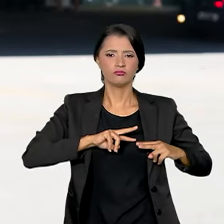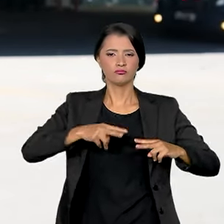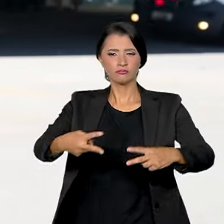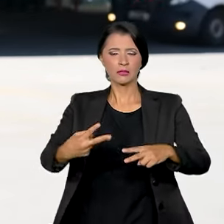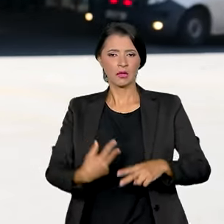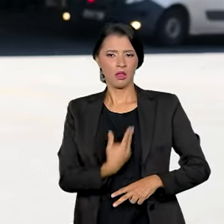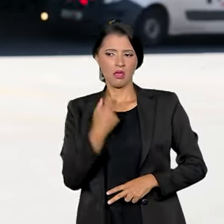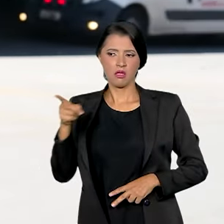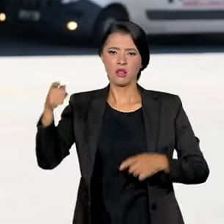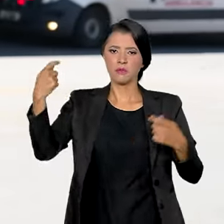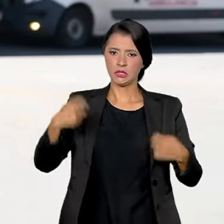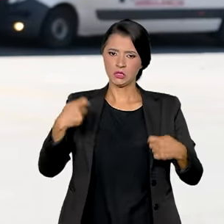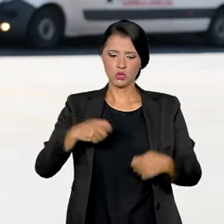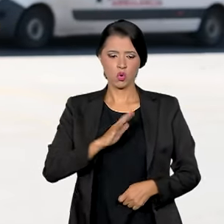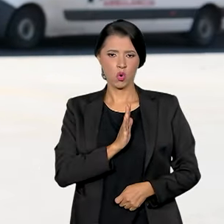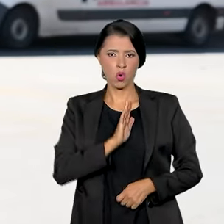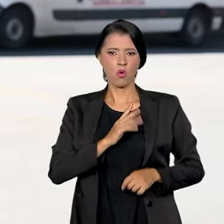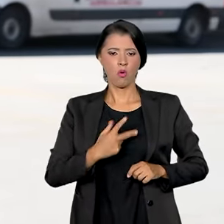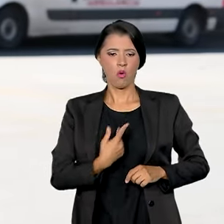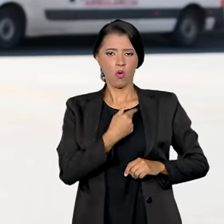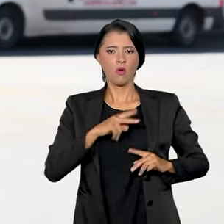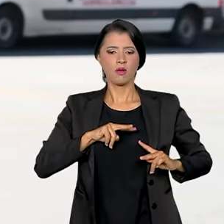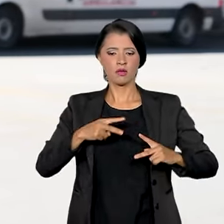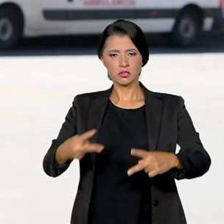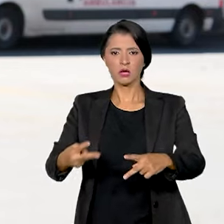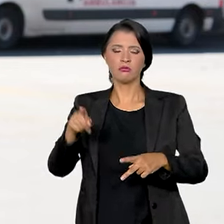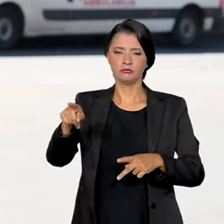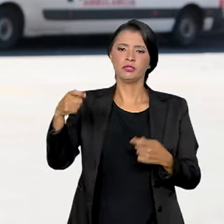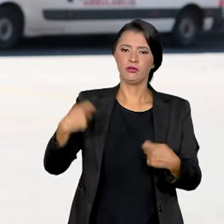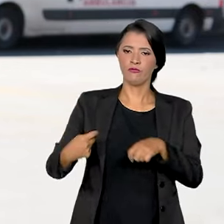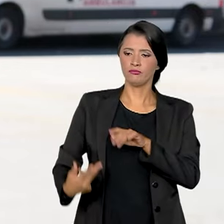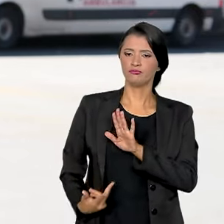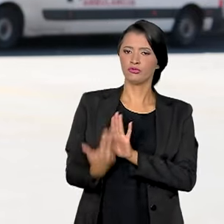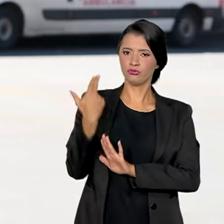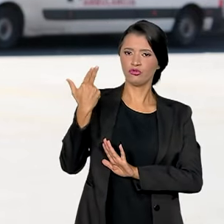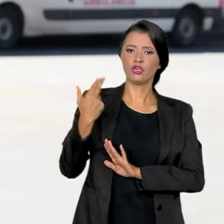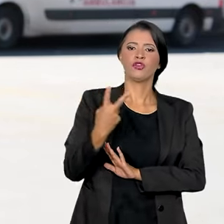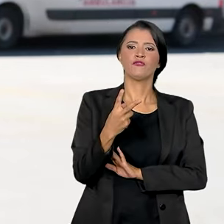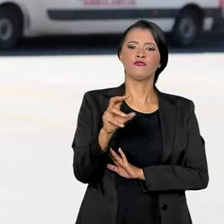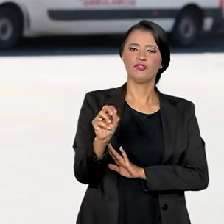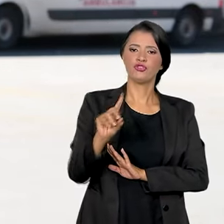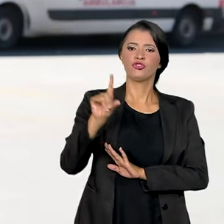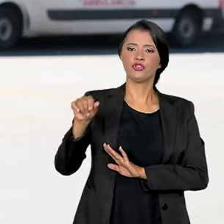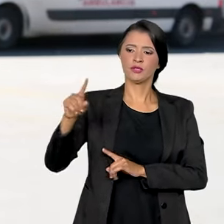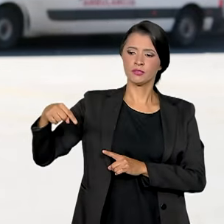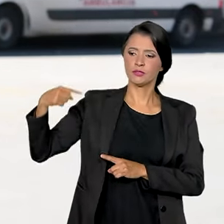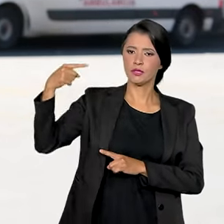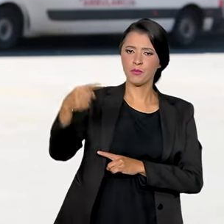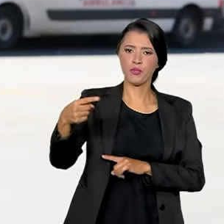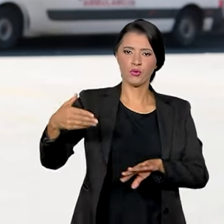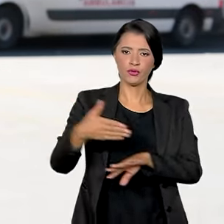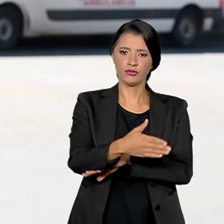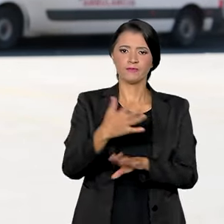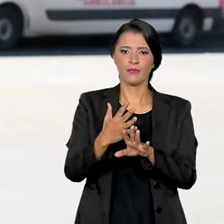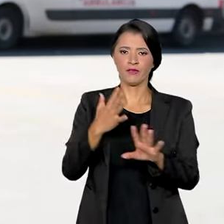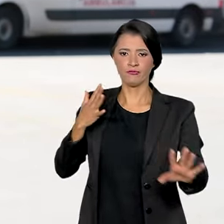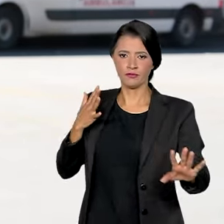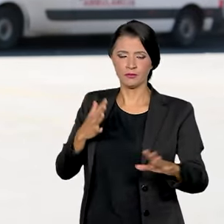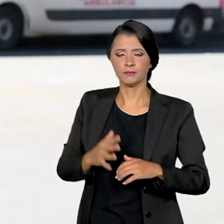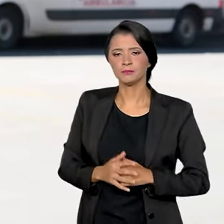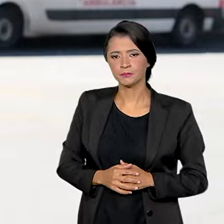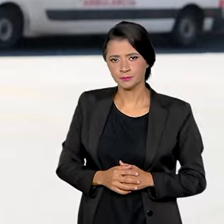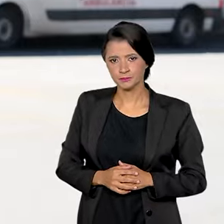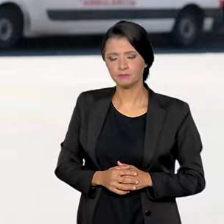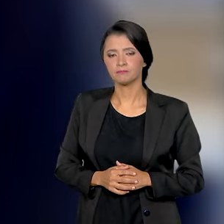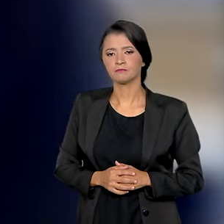comunicador precisou de um transplante de coração e foi submetido ao procedimento 20 dias depois de entrar na